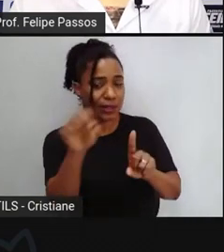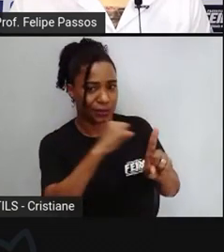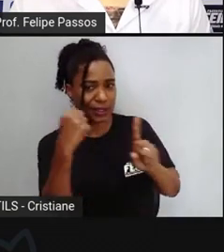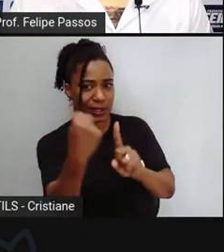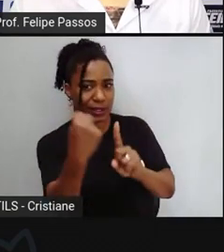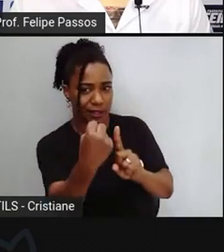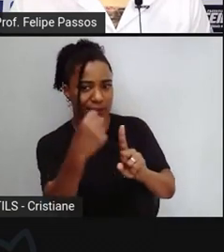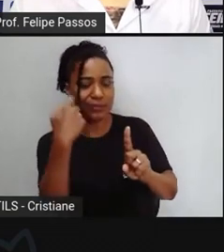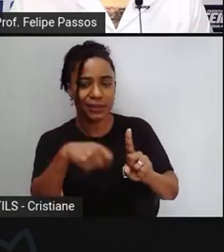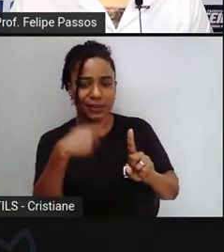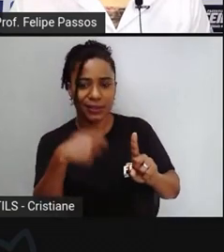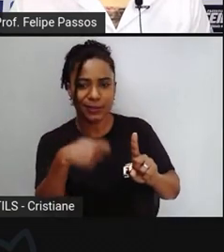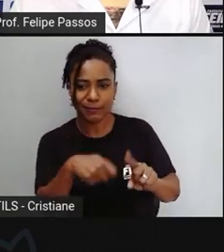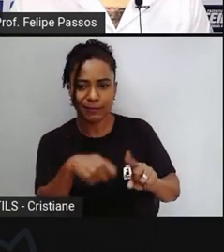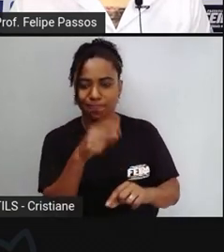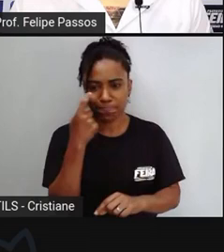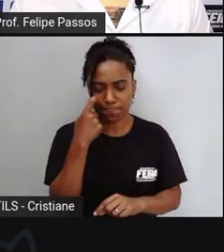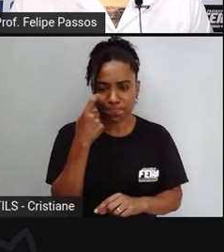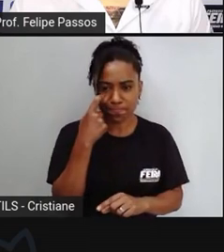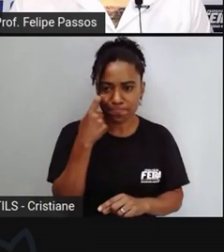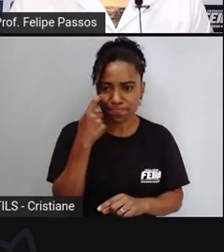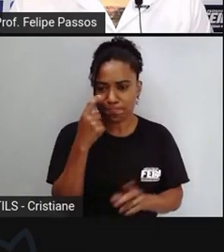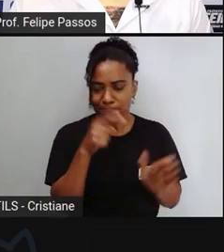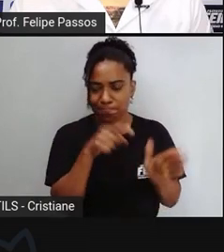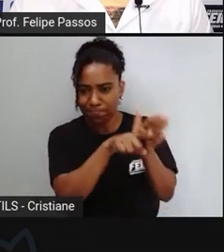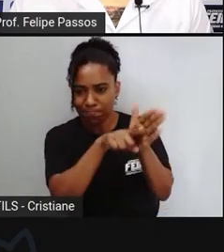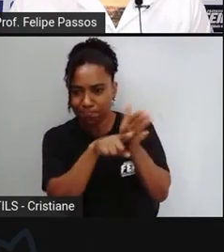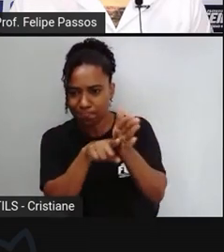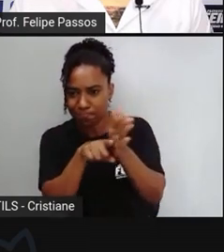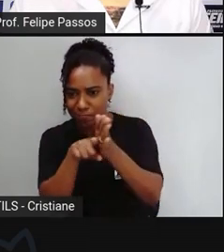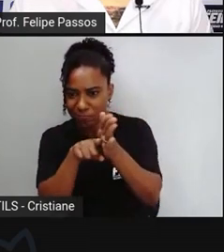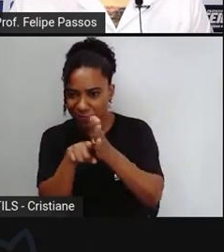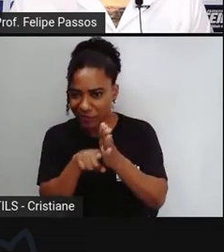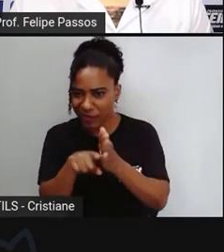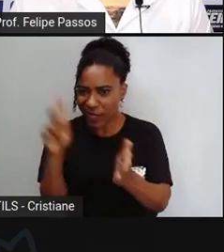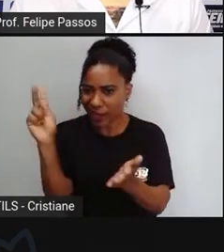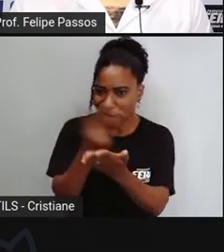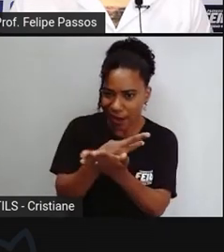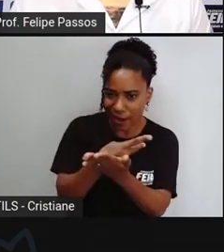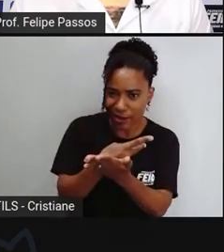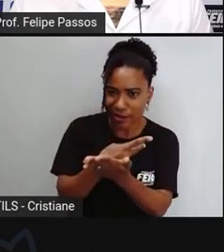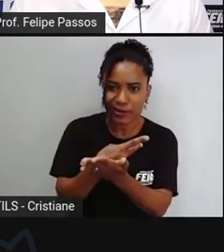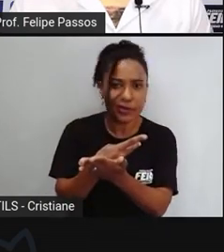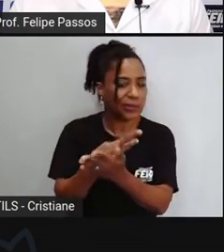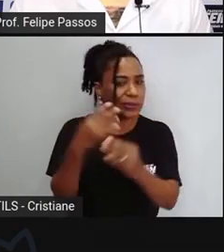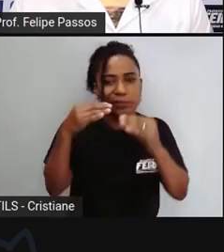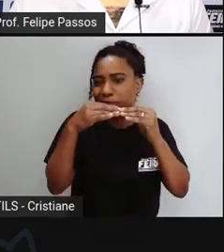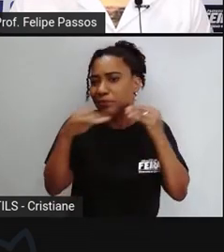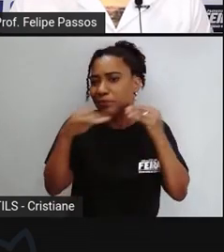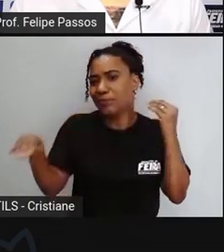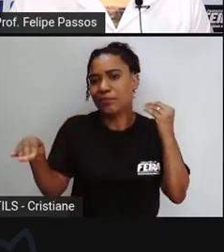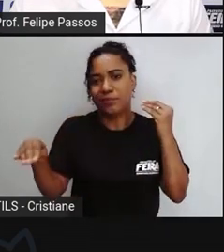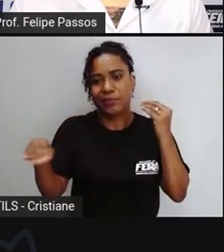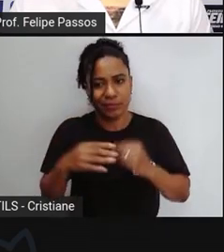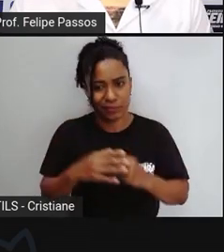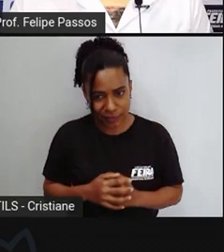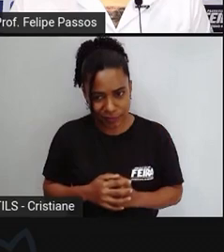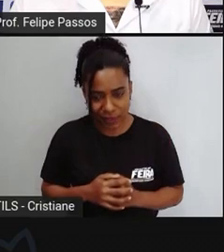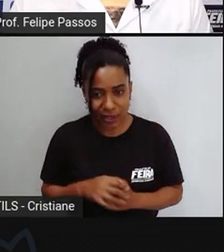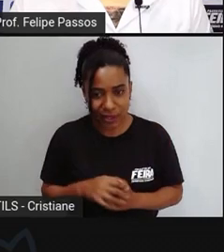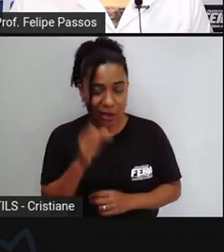tipo de irregularidade ou agressão às questões